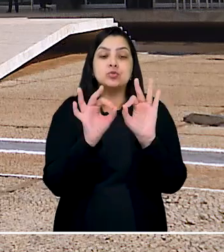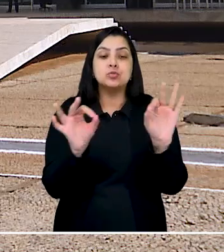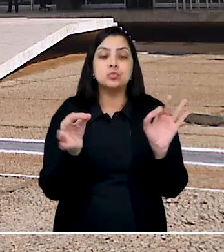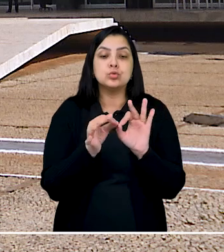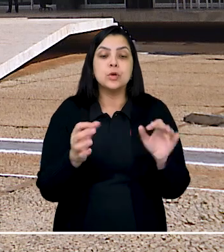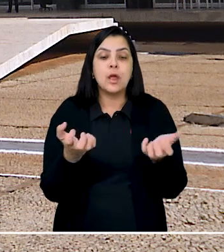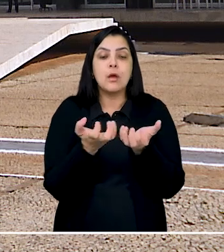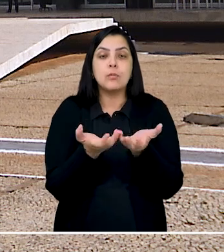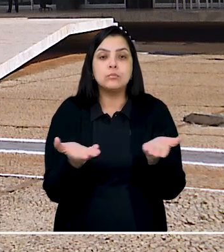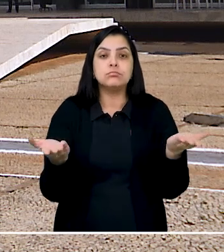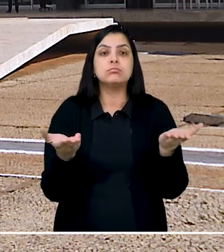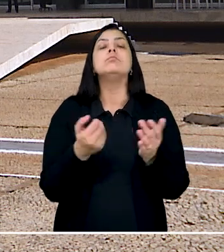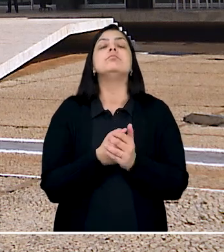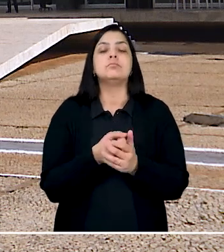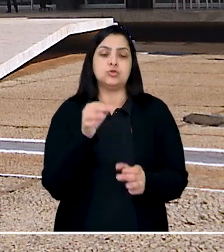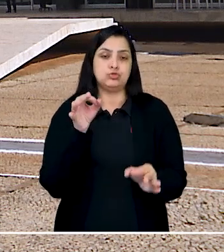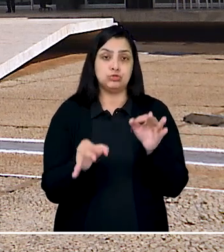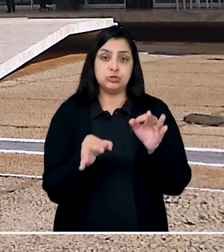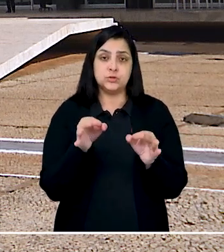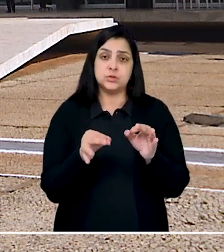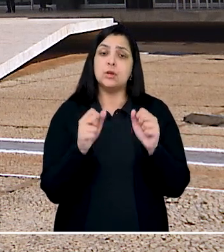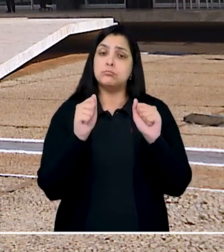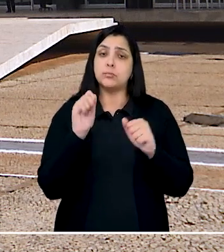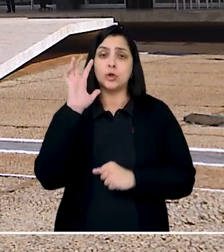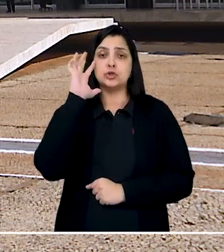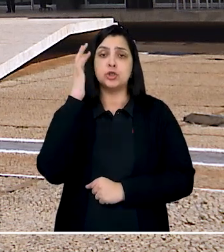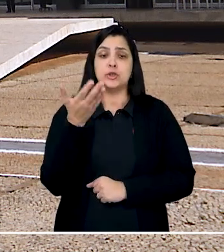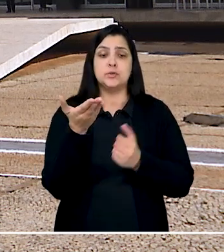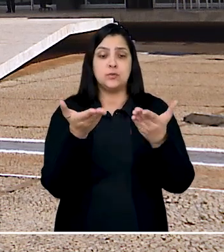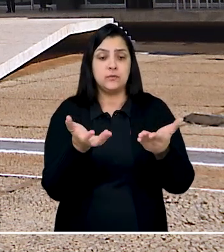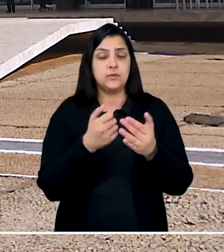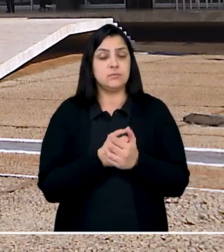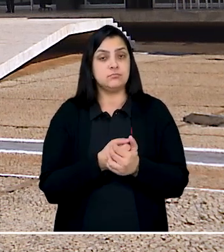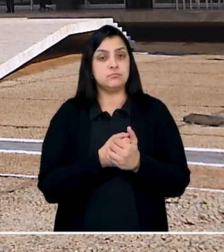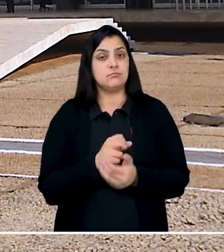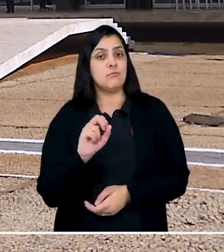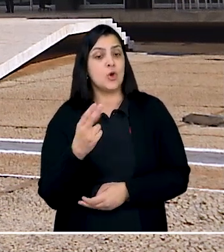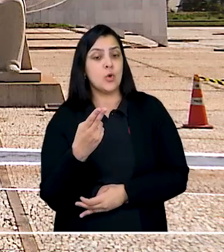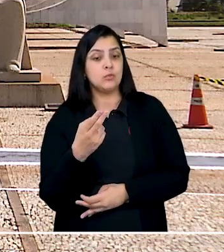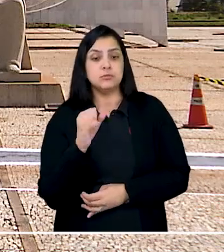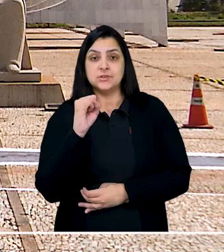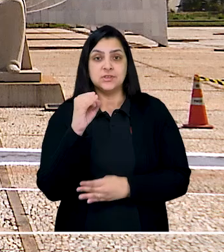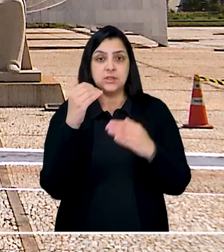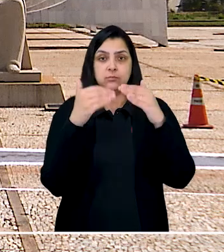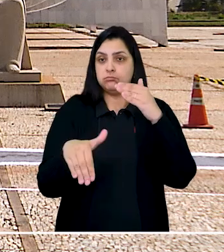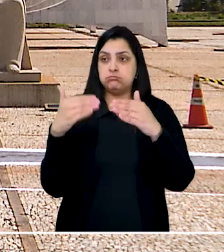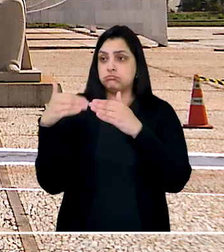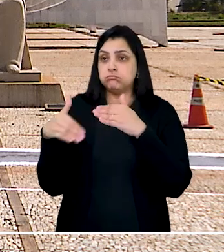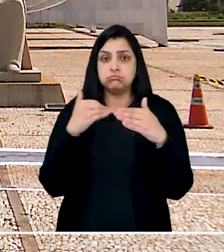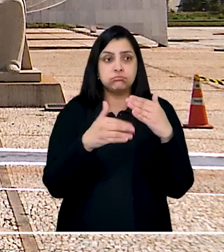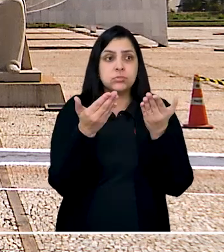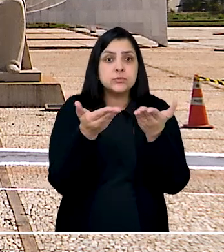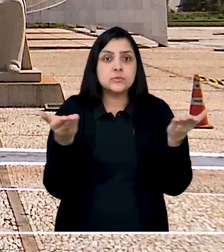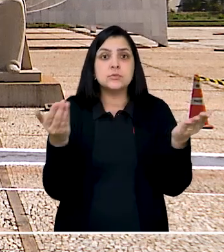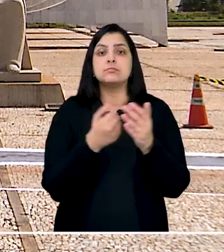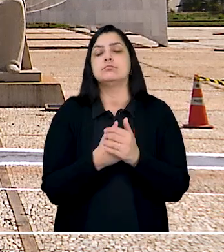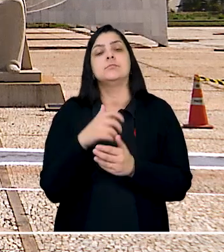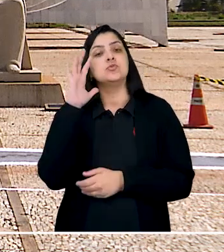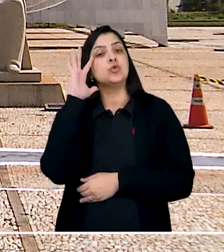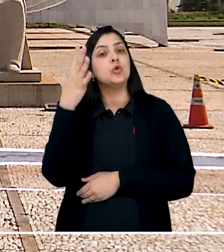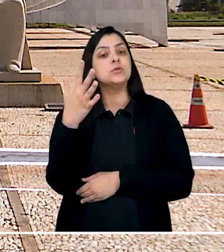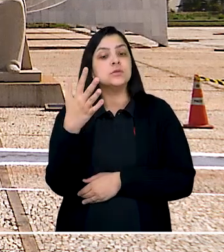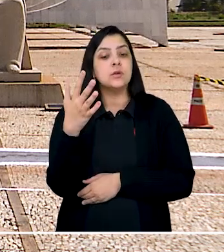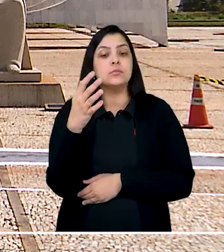o judiciário tenha capacidade de sanar uma situação de inicitude ou desconformidade continuada por meio de